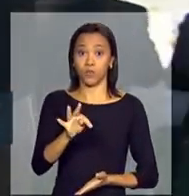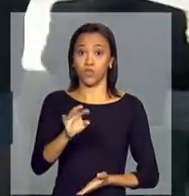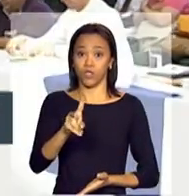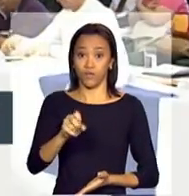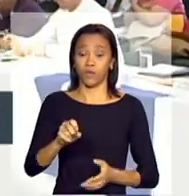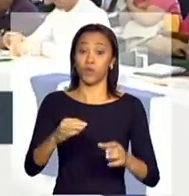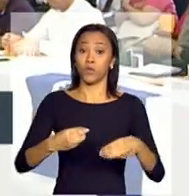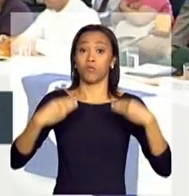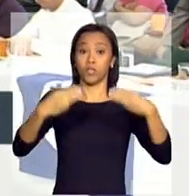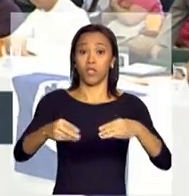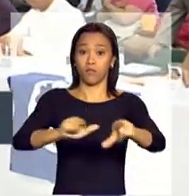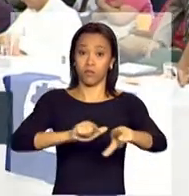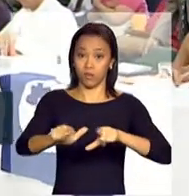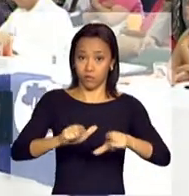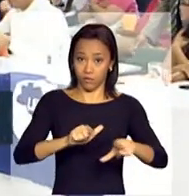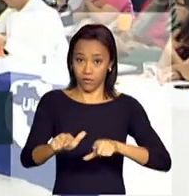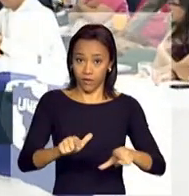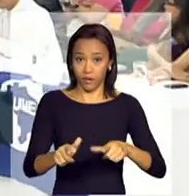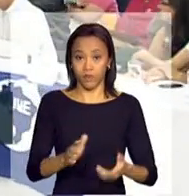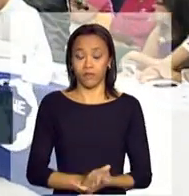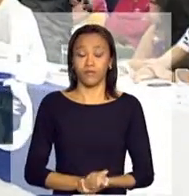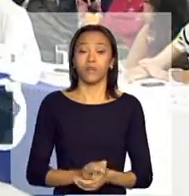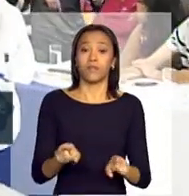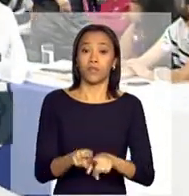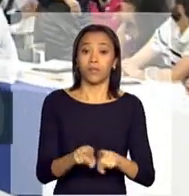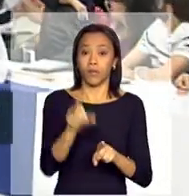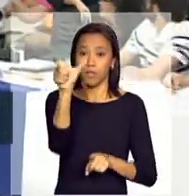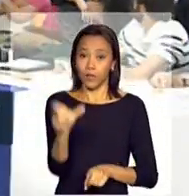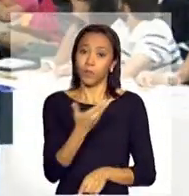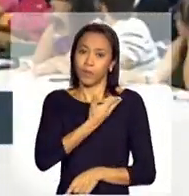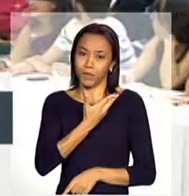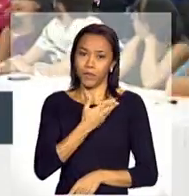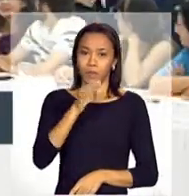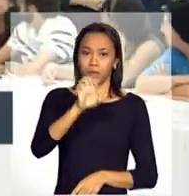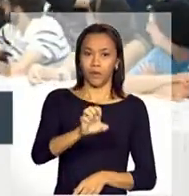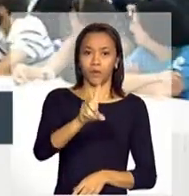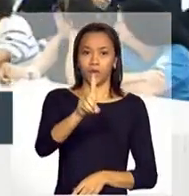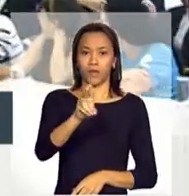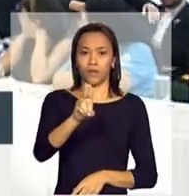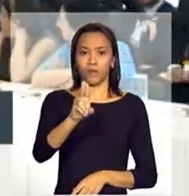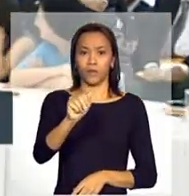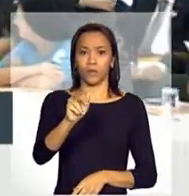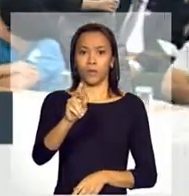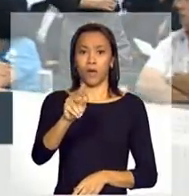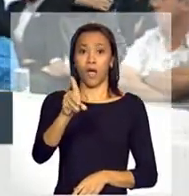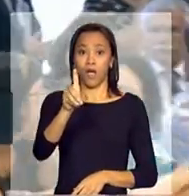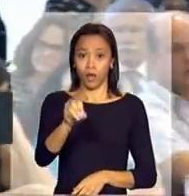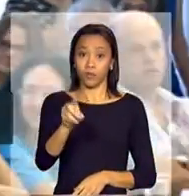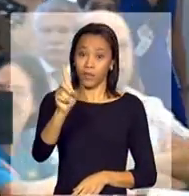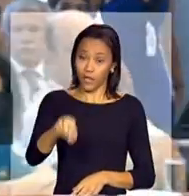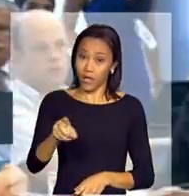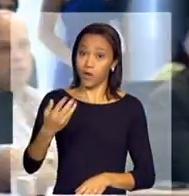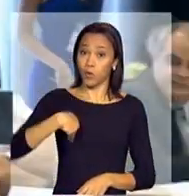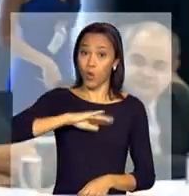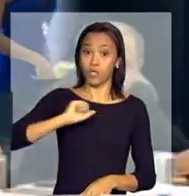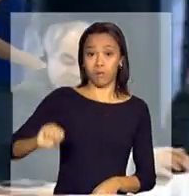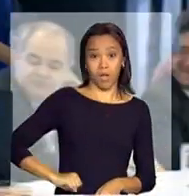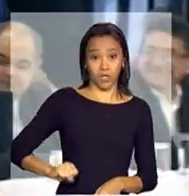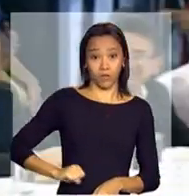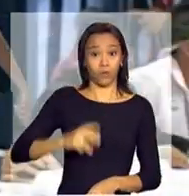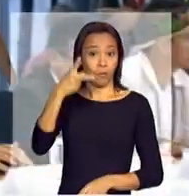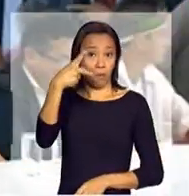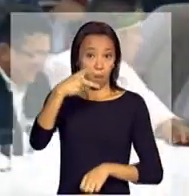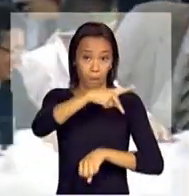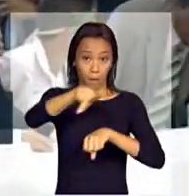E eu falei o secretário-geral do Itamaraty, não falei o nome dele, do Eduardo, nosso querido amigo, que era nosso embaixador até agora no Paraguai, e que